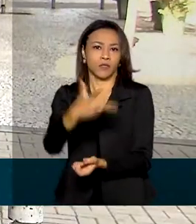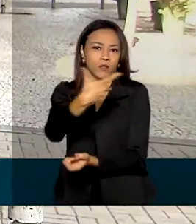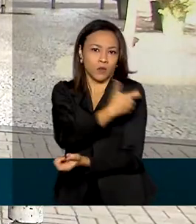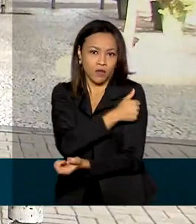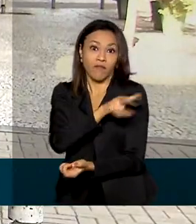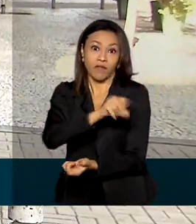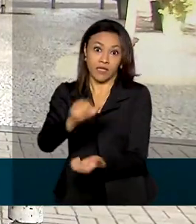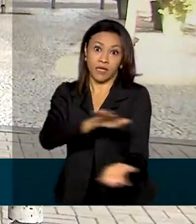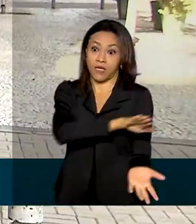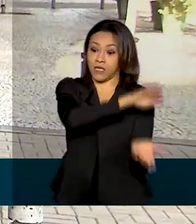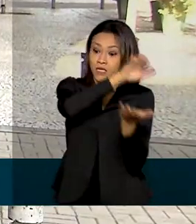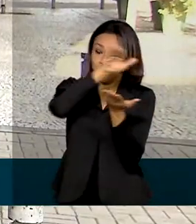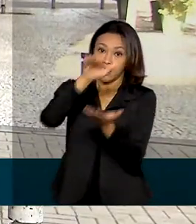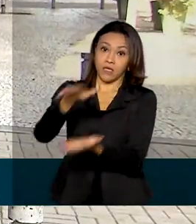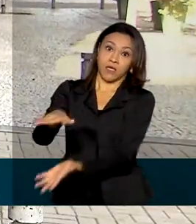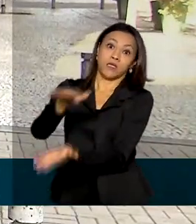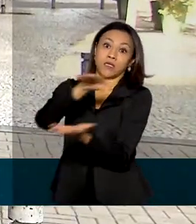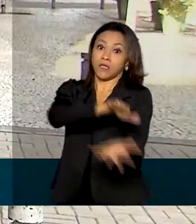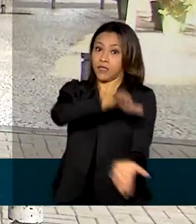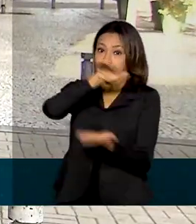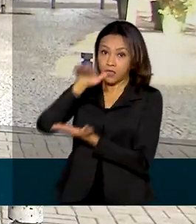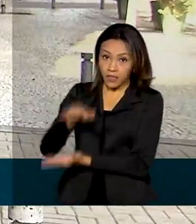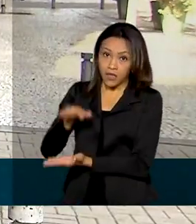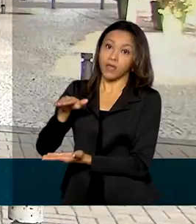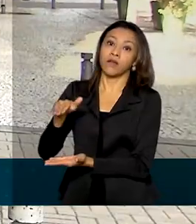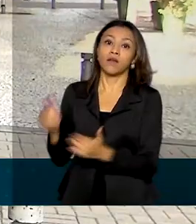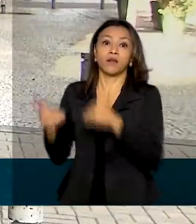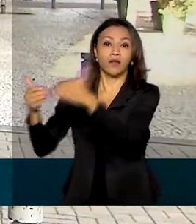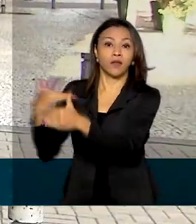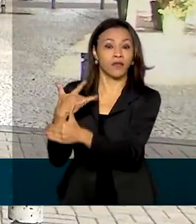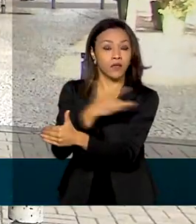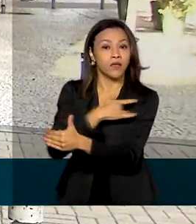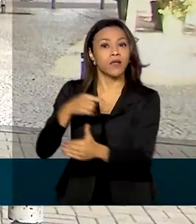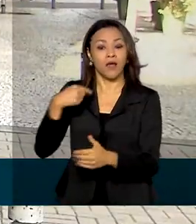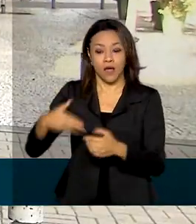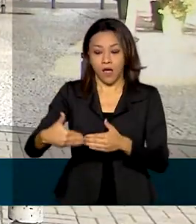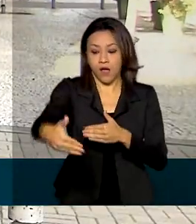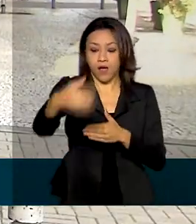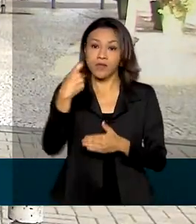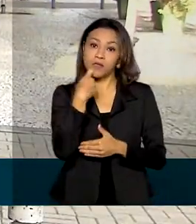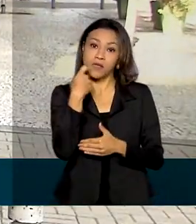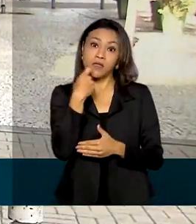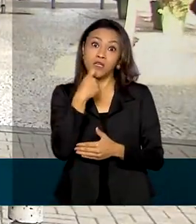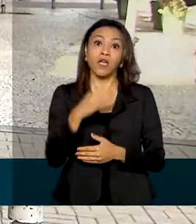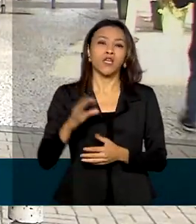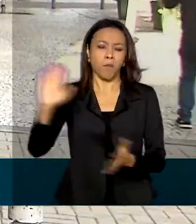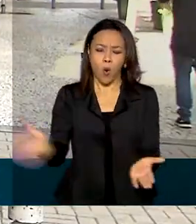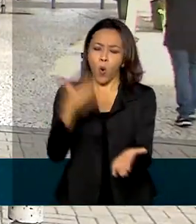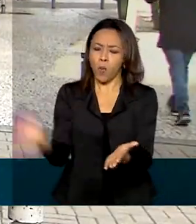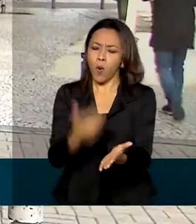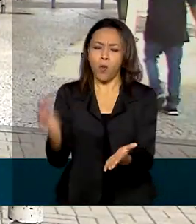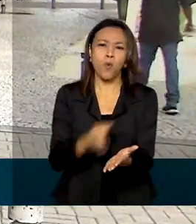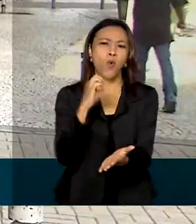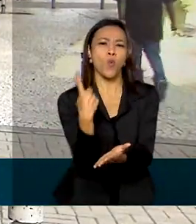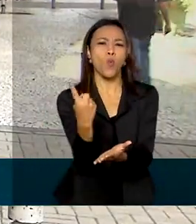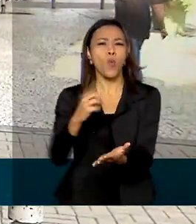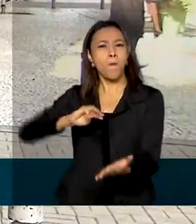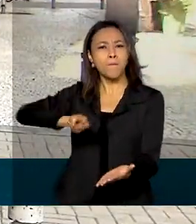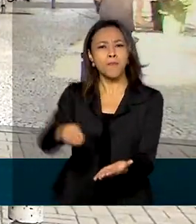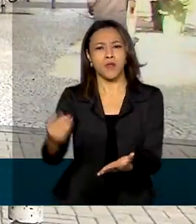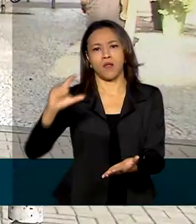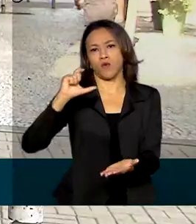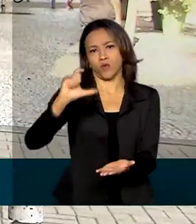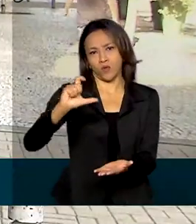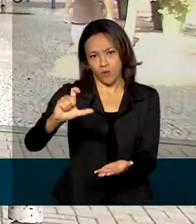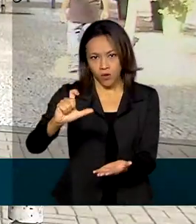Fiocruz já nesta sexta-feira. Ao todo, só essa semana, a previsão é que a produção chegue a um milhão de doses. A Fiocruz